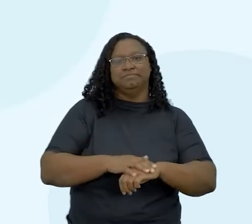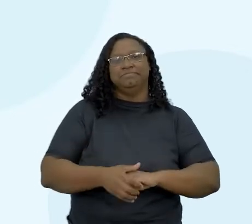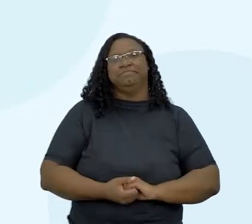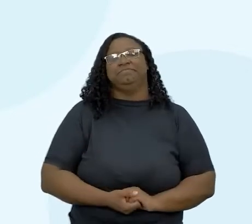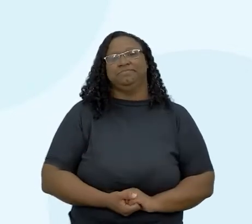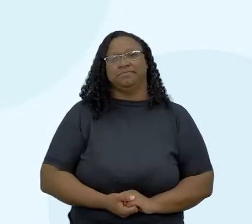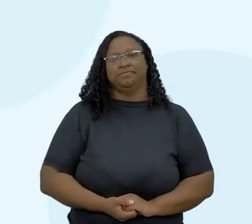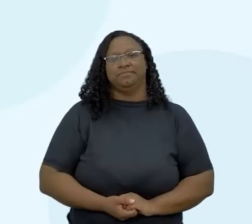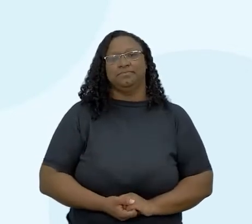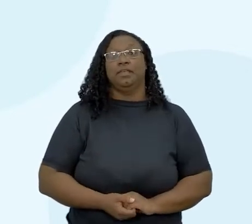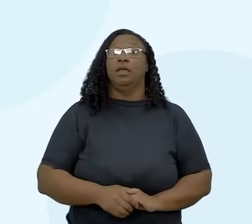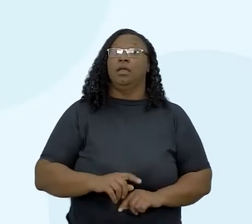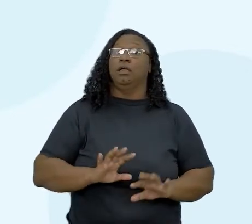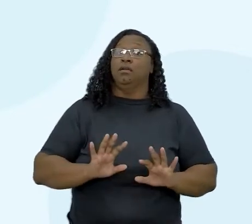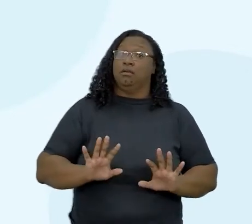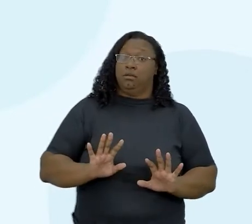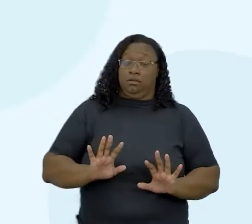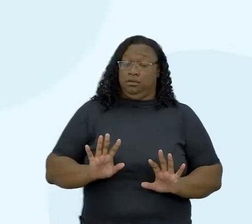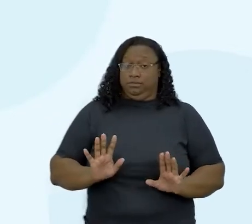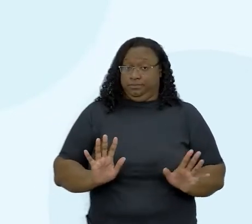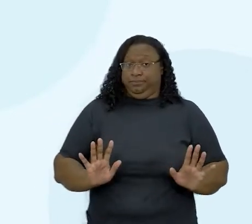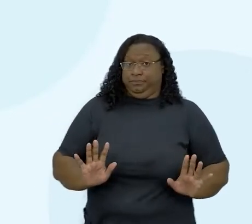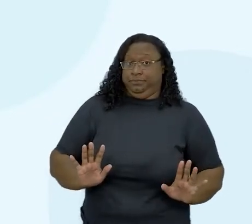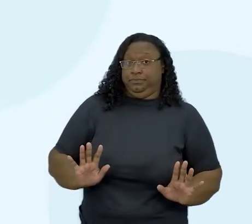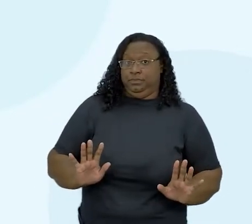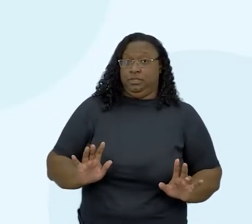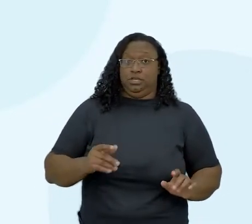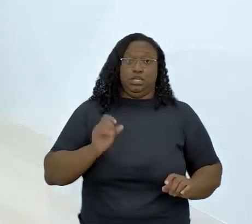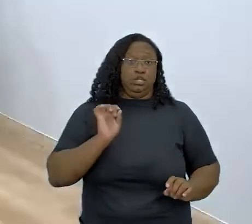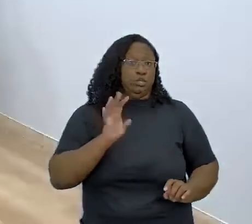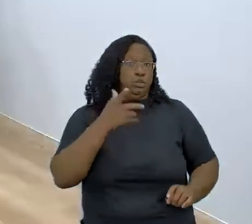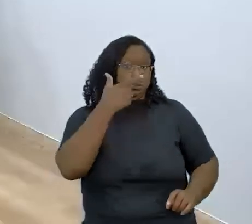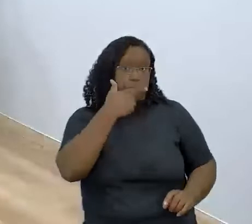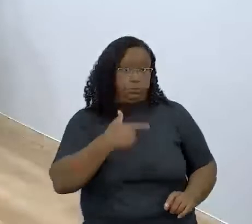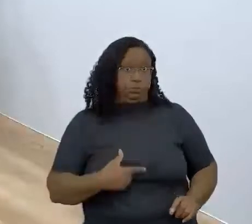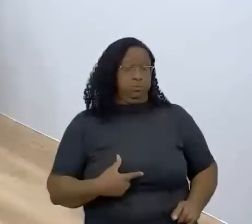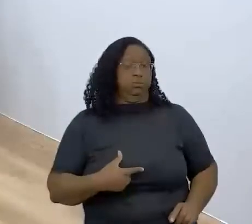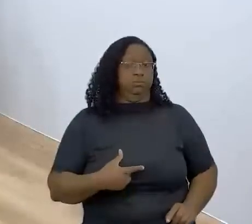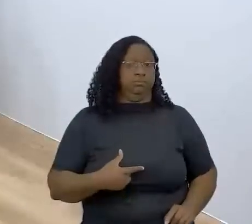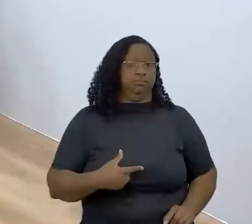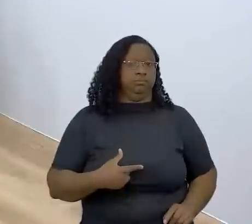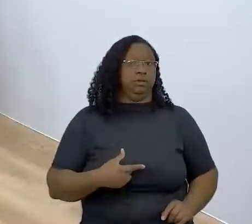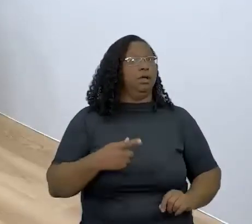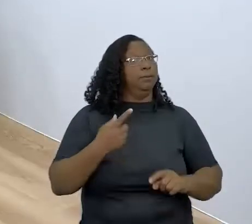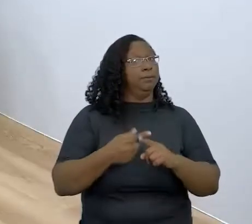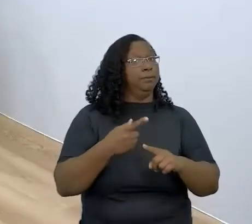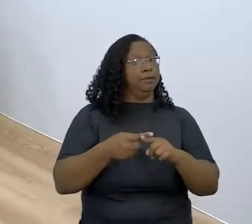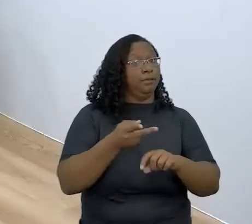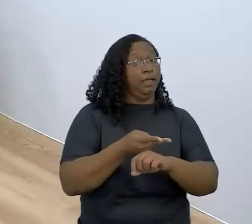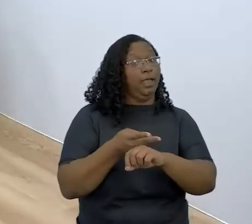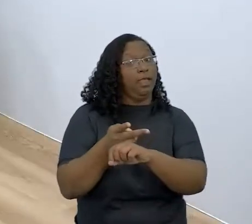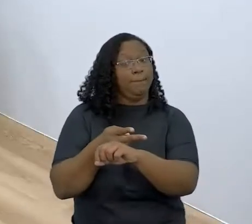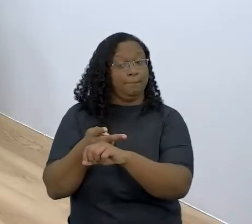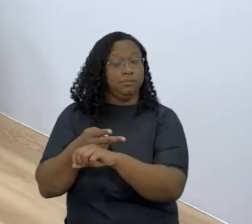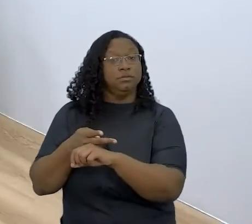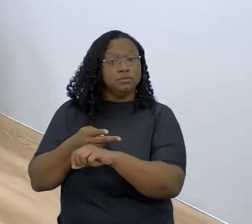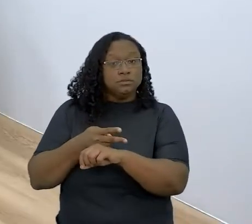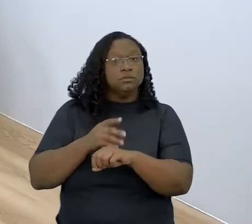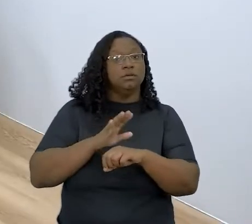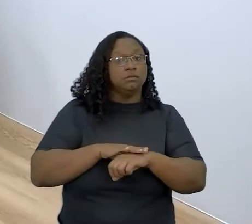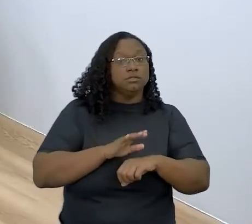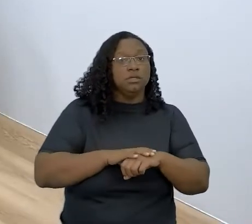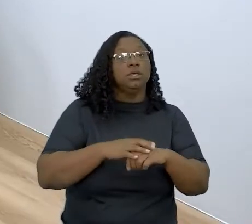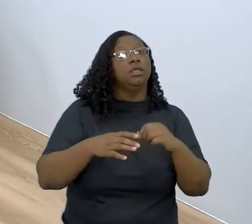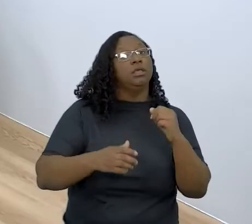tem. Mas isso também, Tio Tio, não vem só da professora Doane, mas é pelas pesquisas, né, que foram feitas e também do